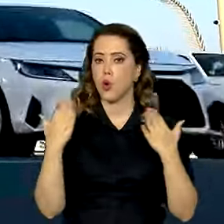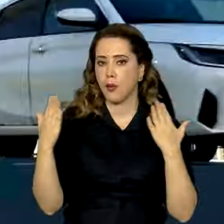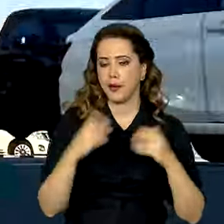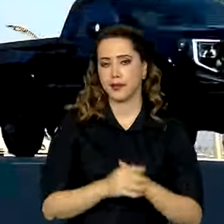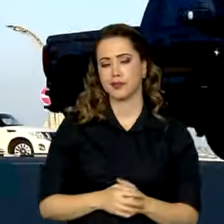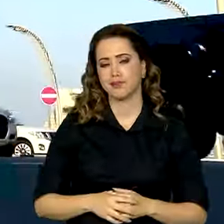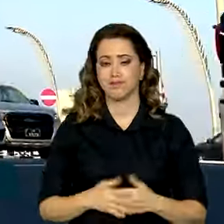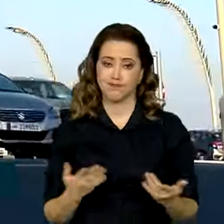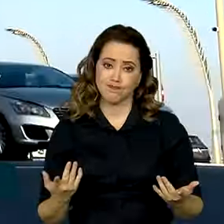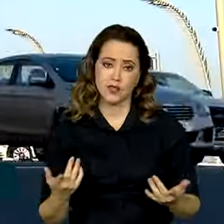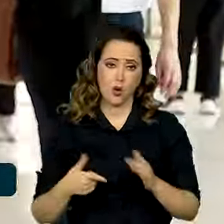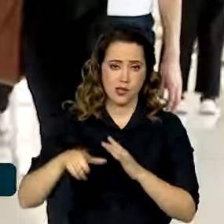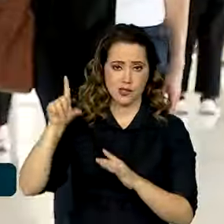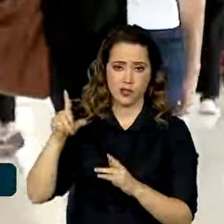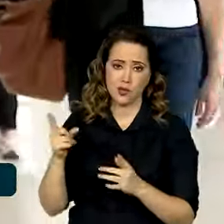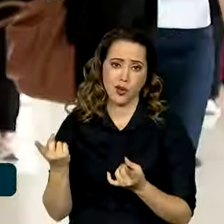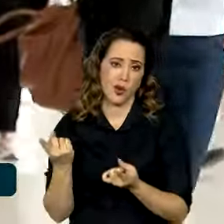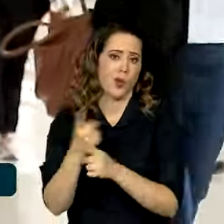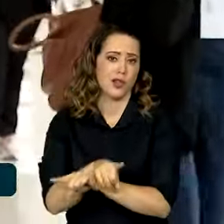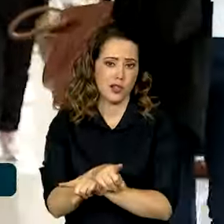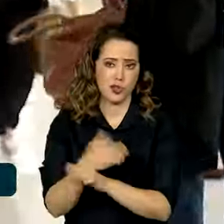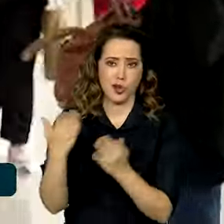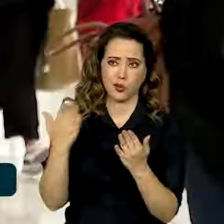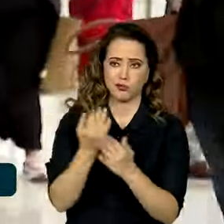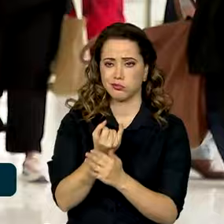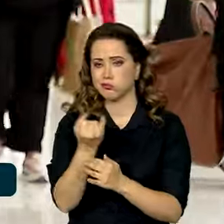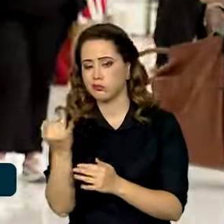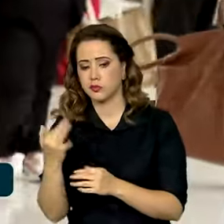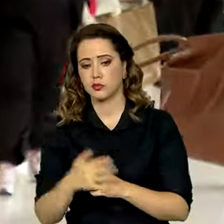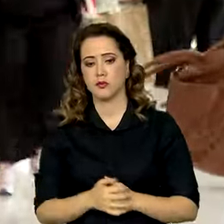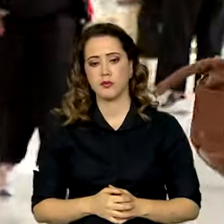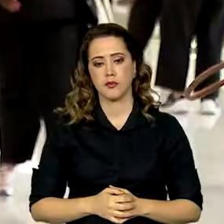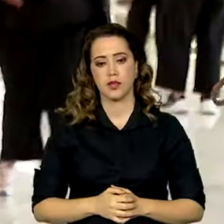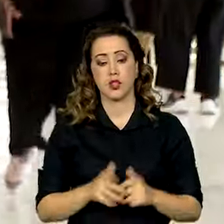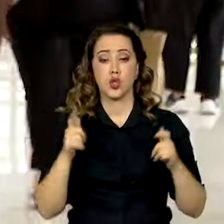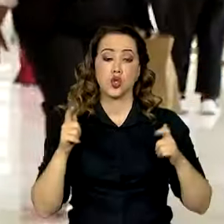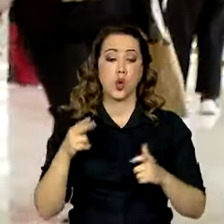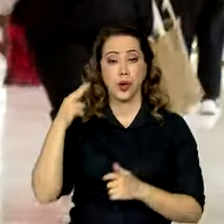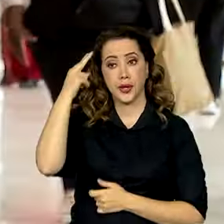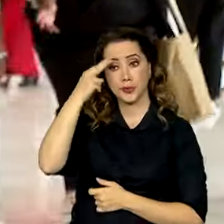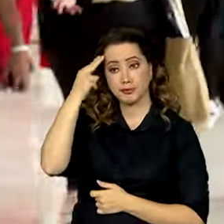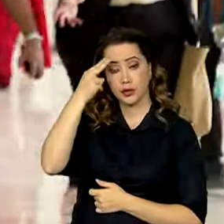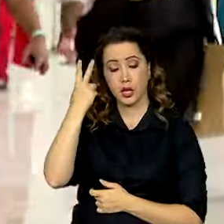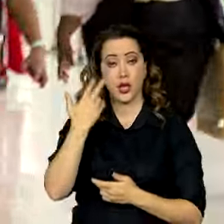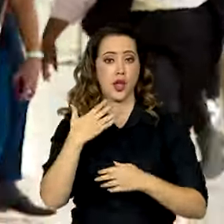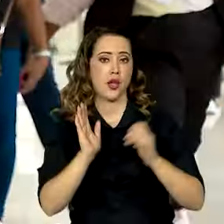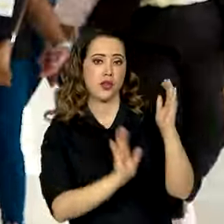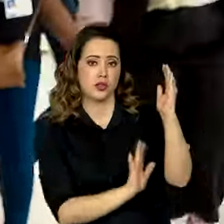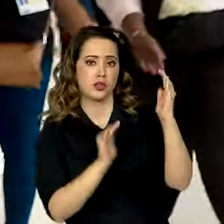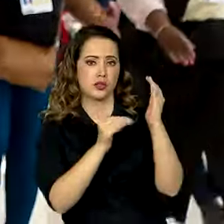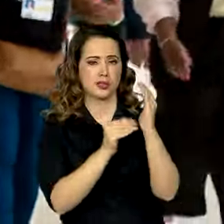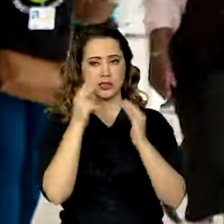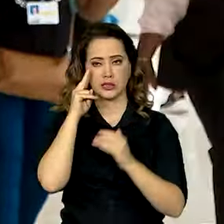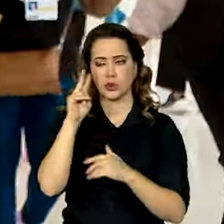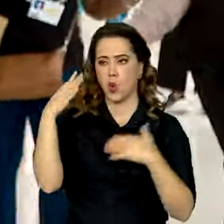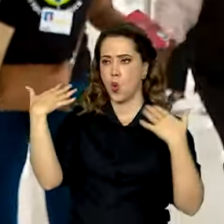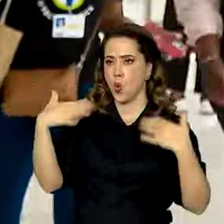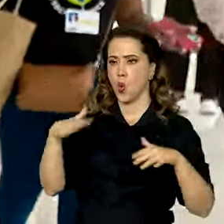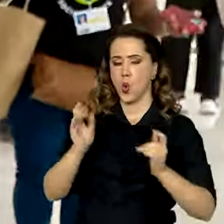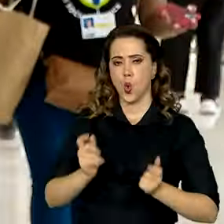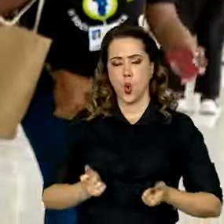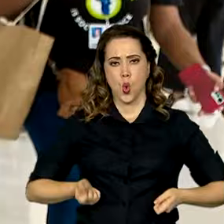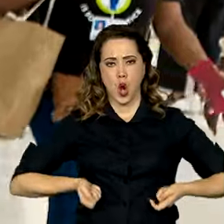contradição entre muitas. Os Emirados Árabes, Dubai, são assim, uma orgia de gasto de energia.